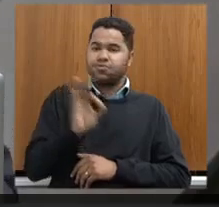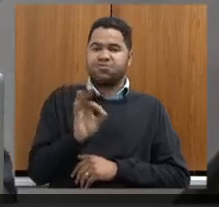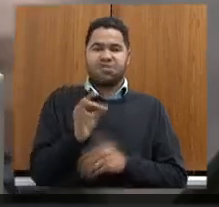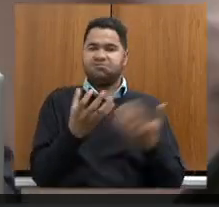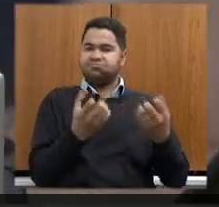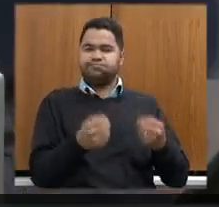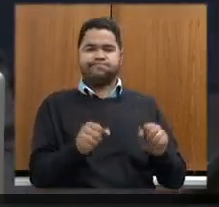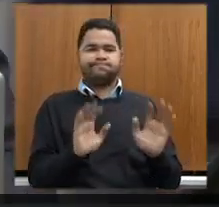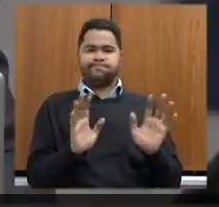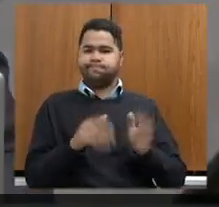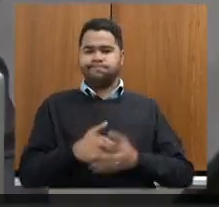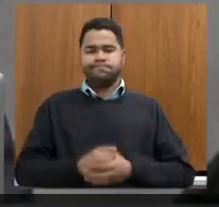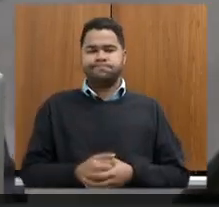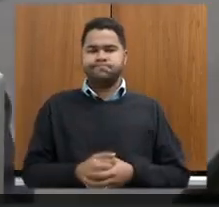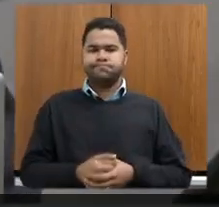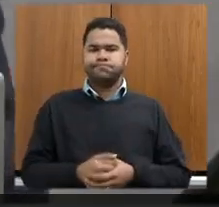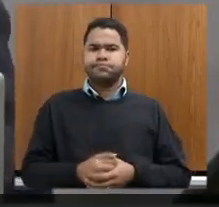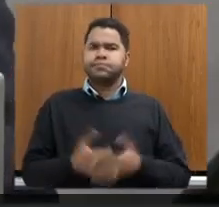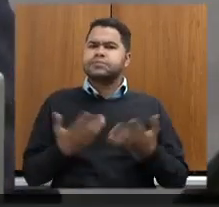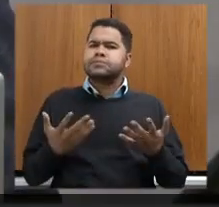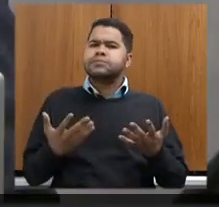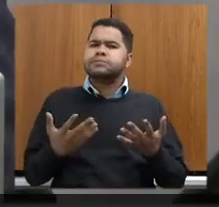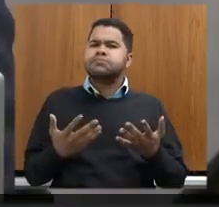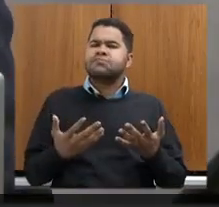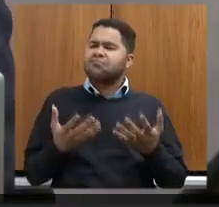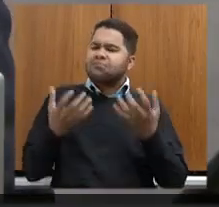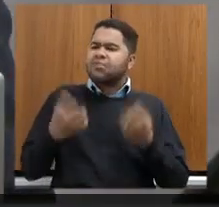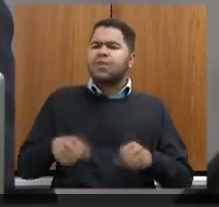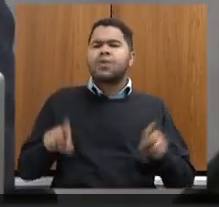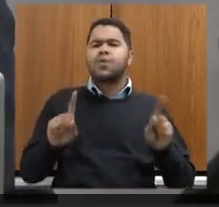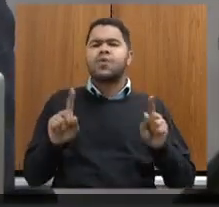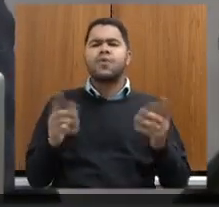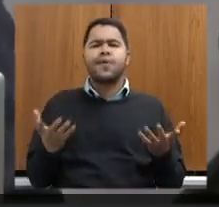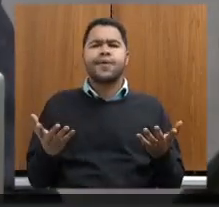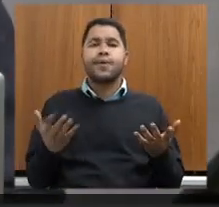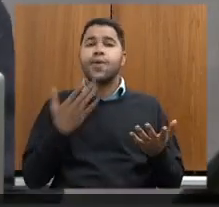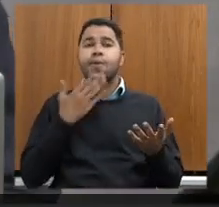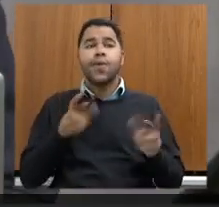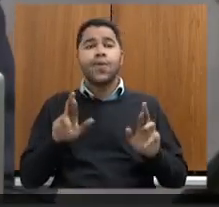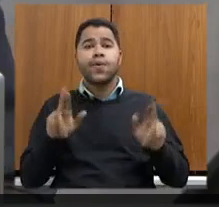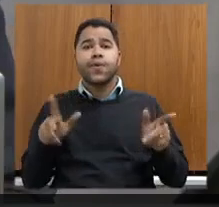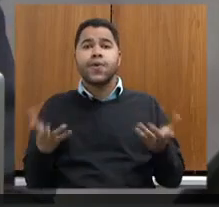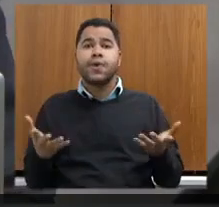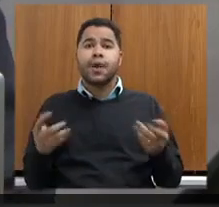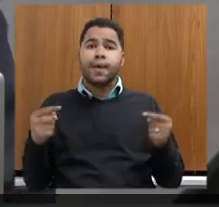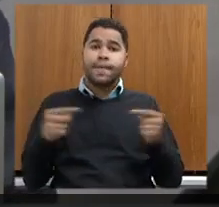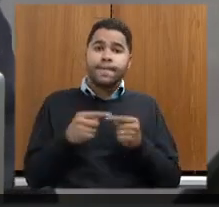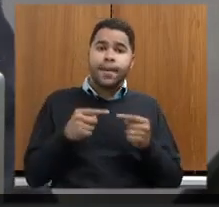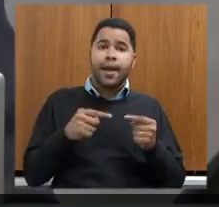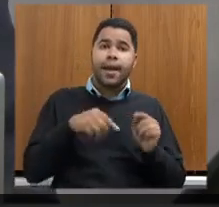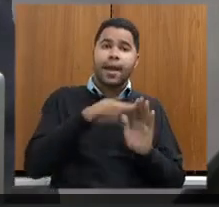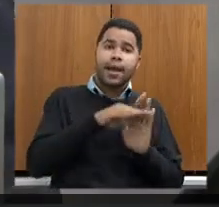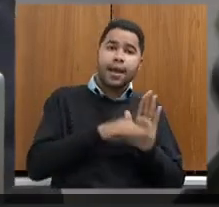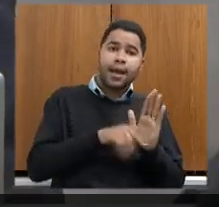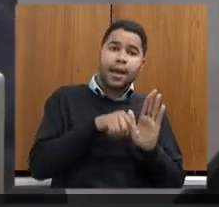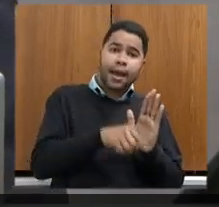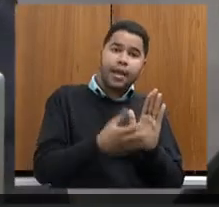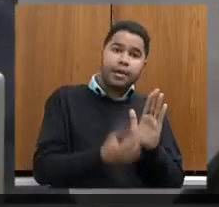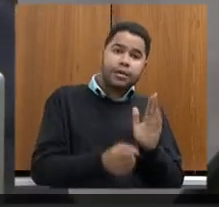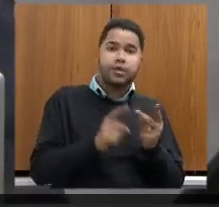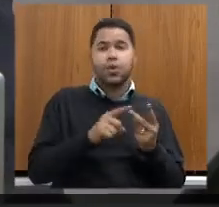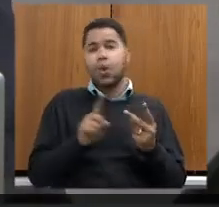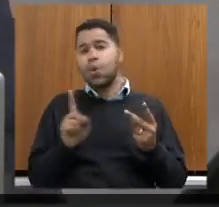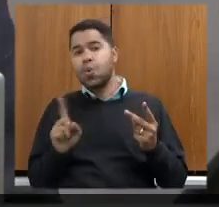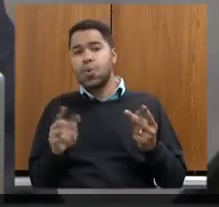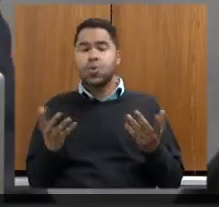adesão. No que implica essa não adesão? E qual a diferença com relação aos que optaram pela adesão ao programa?